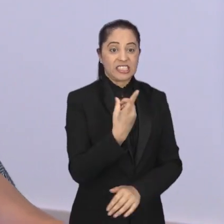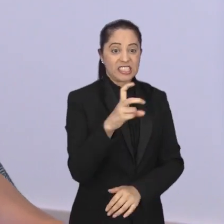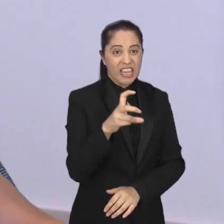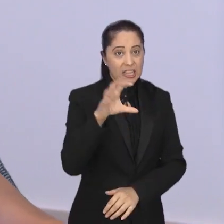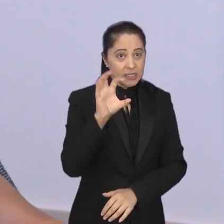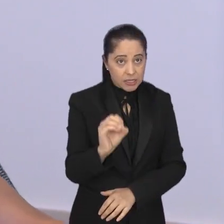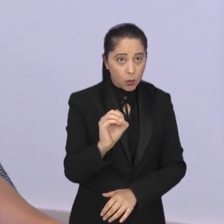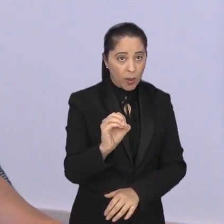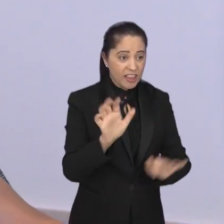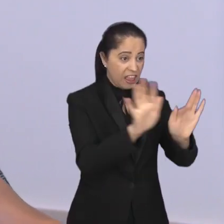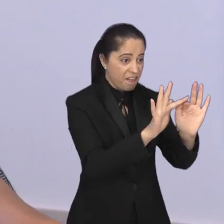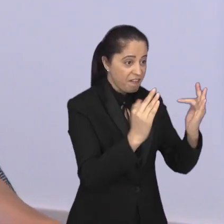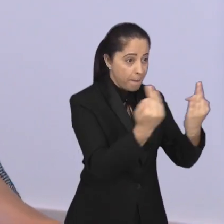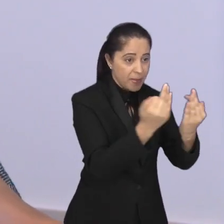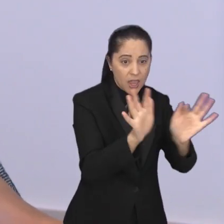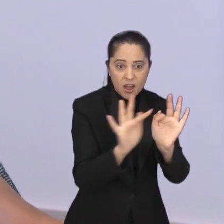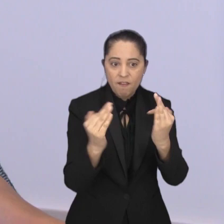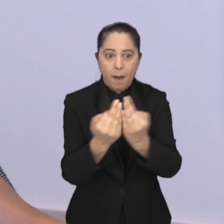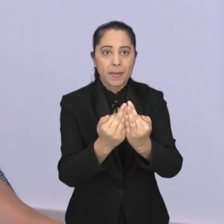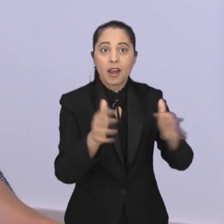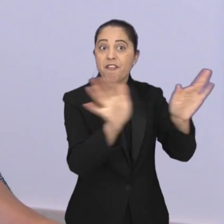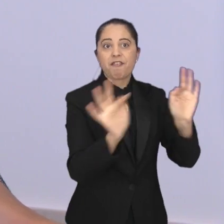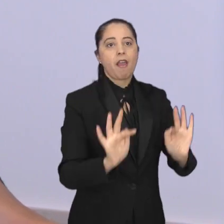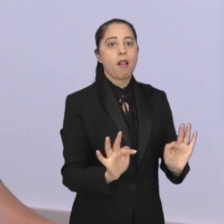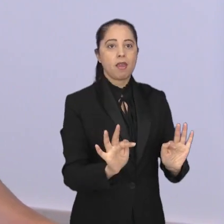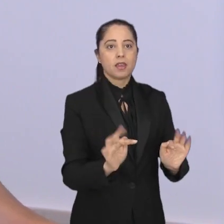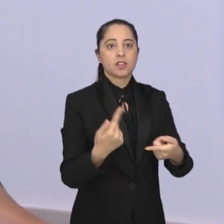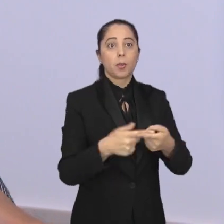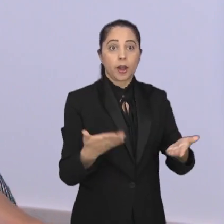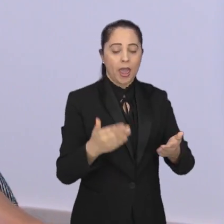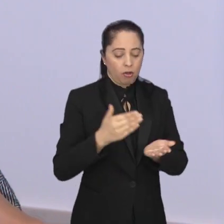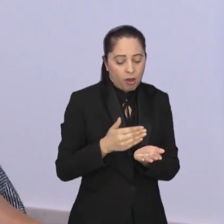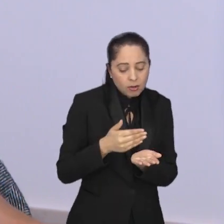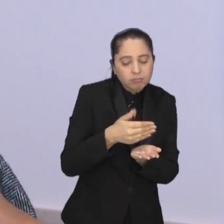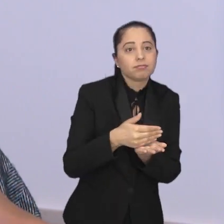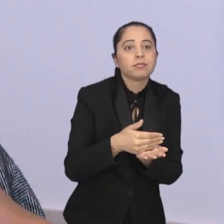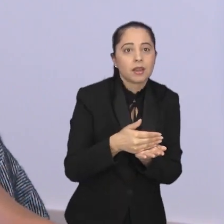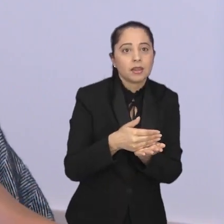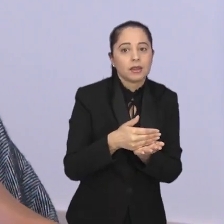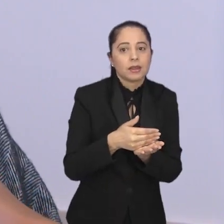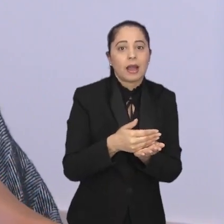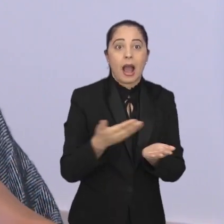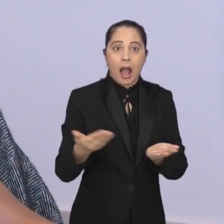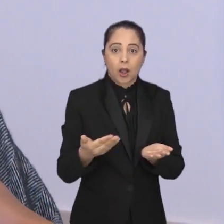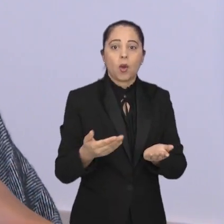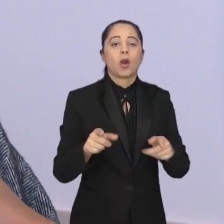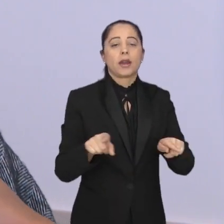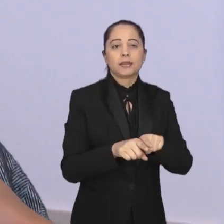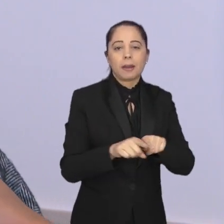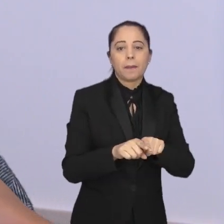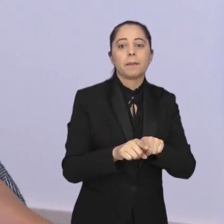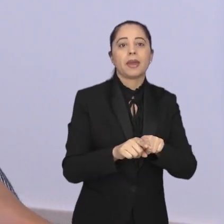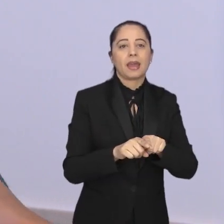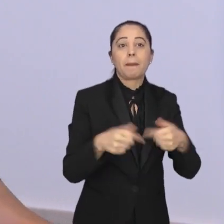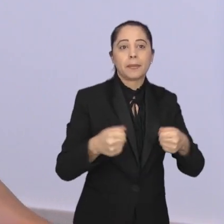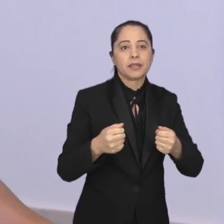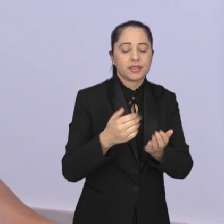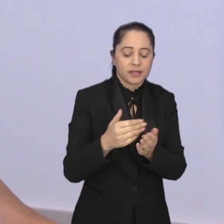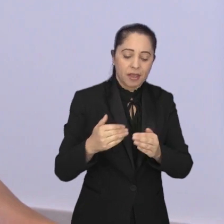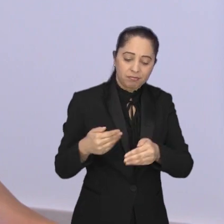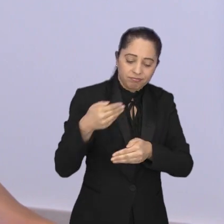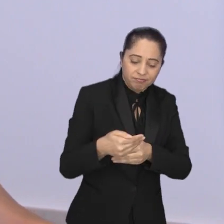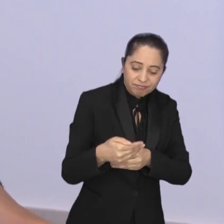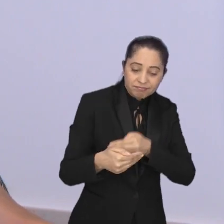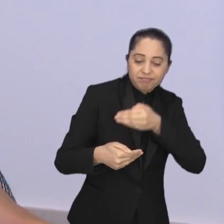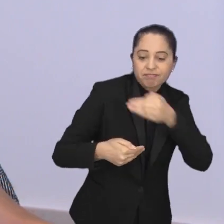150 famílias estão muito felizes desse primeiro passo ter dado. Agora a gente tem que trazer a felicidade e a alegria para